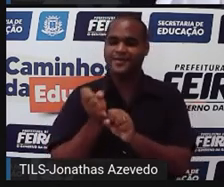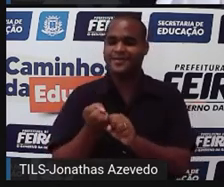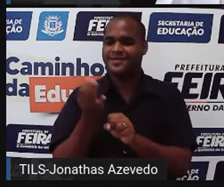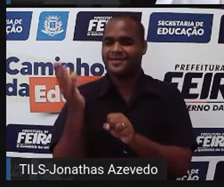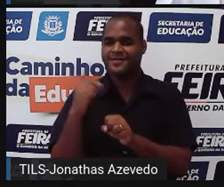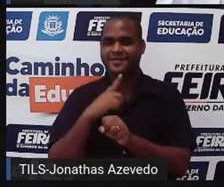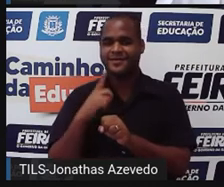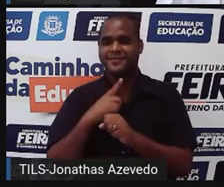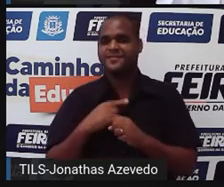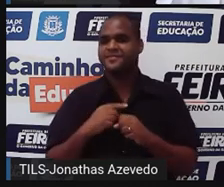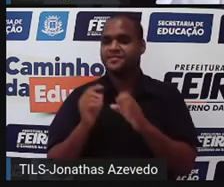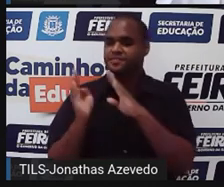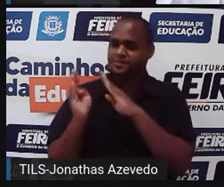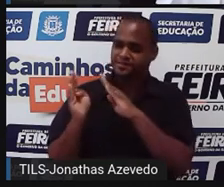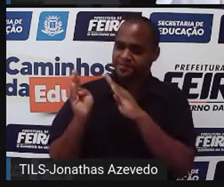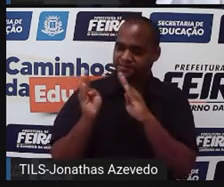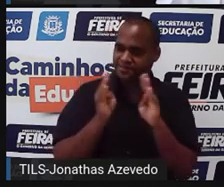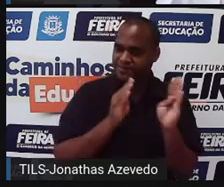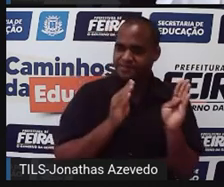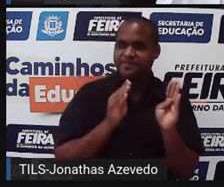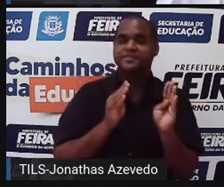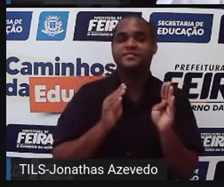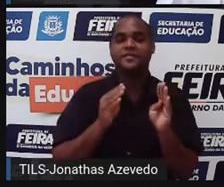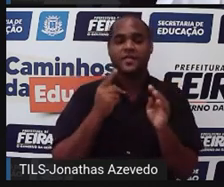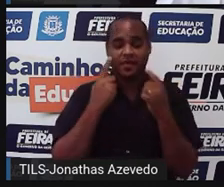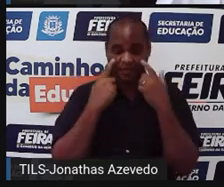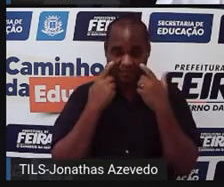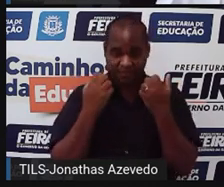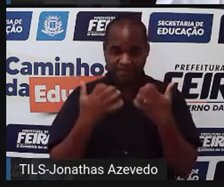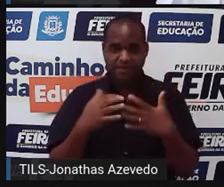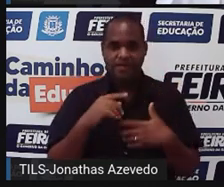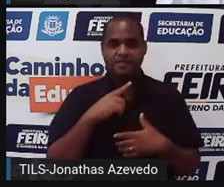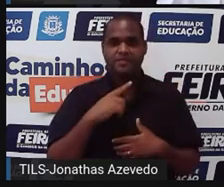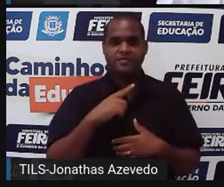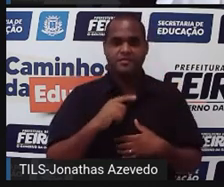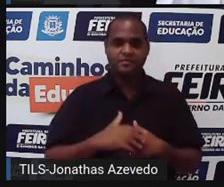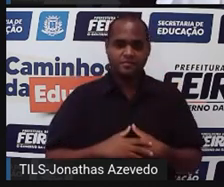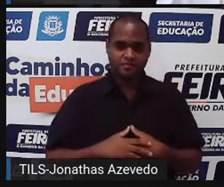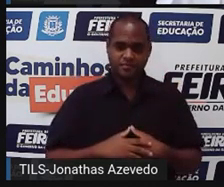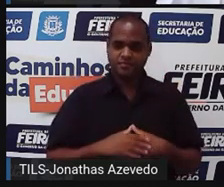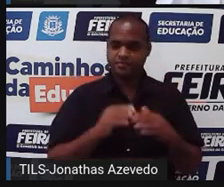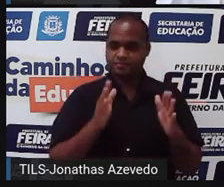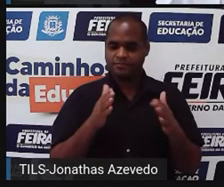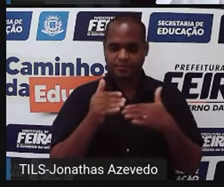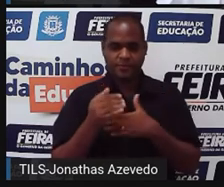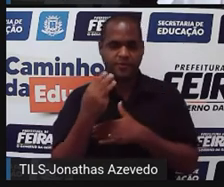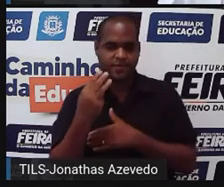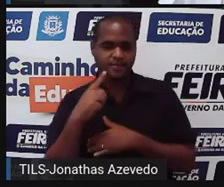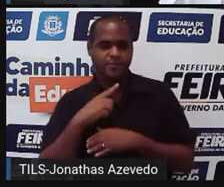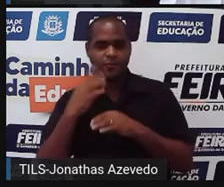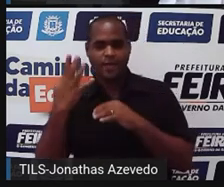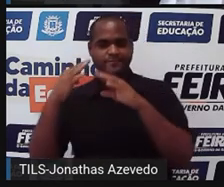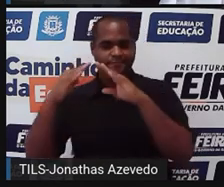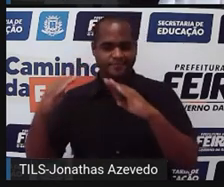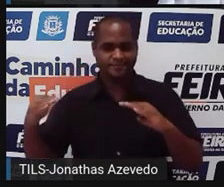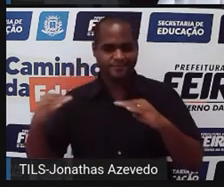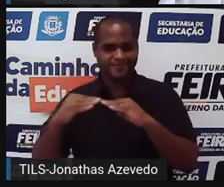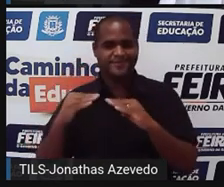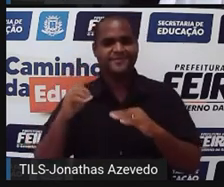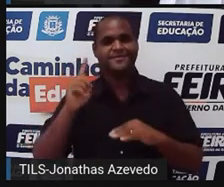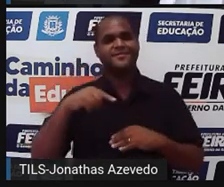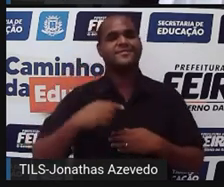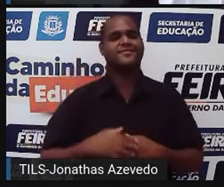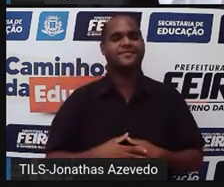então vamos só adiantar para a gente ver aqui, ó, que vão ser 3 cubos e 4 pirâmides, ok?